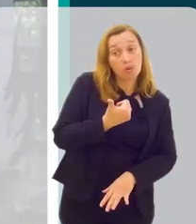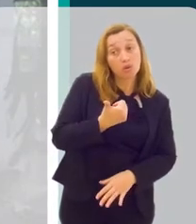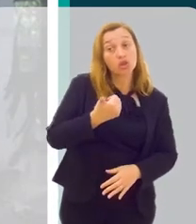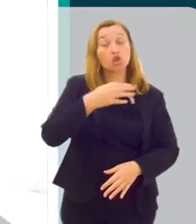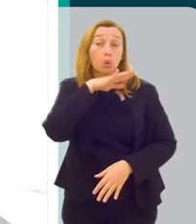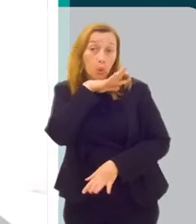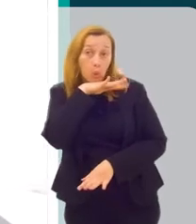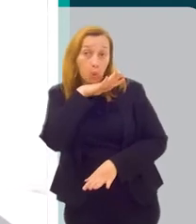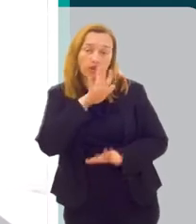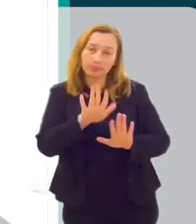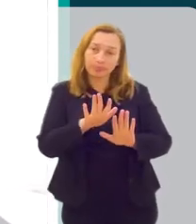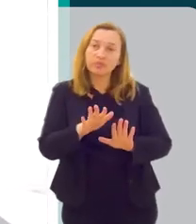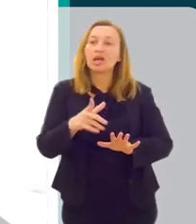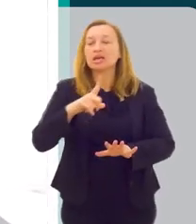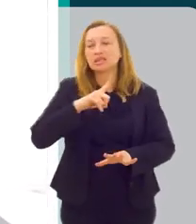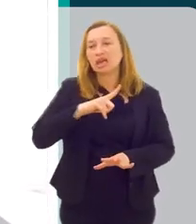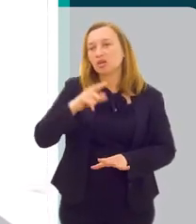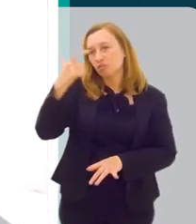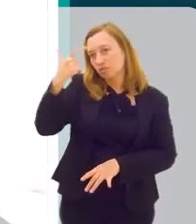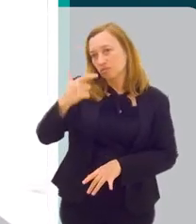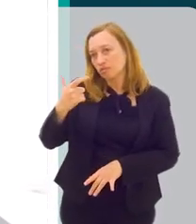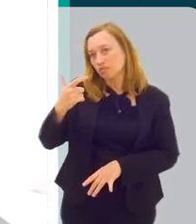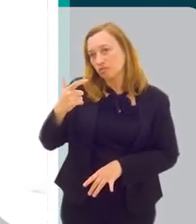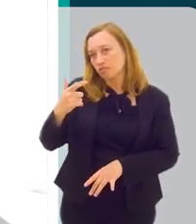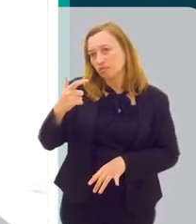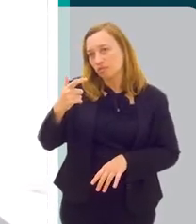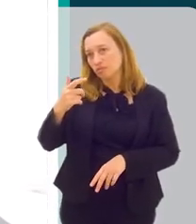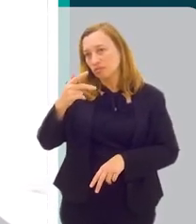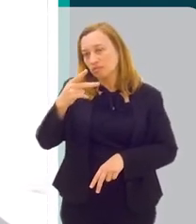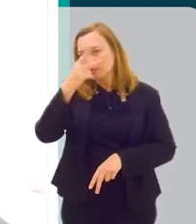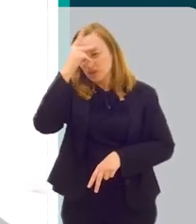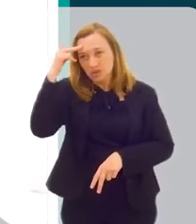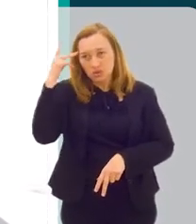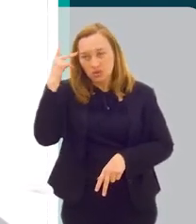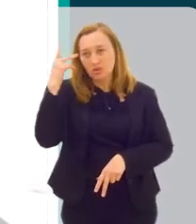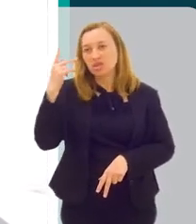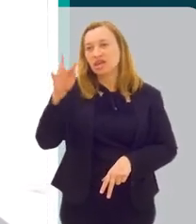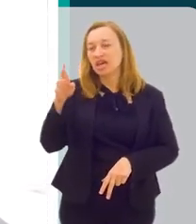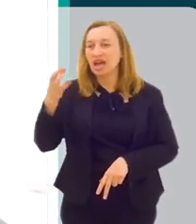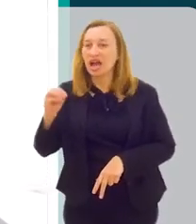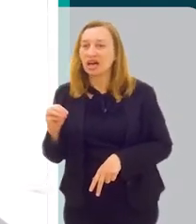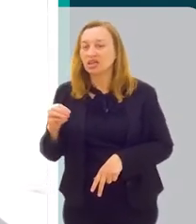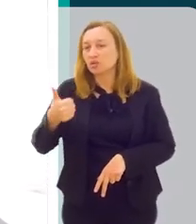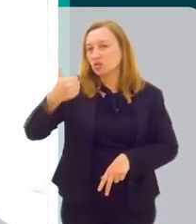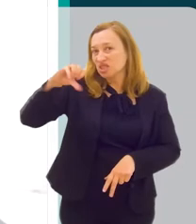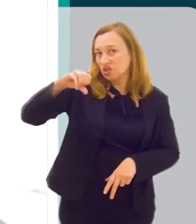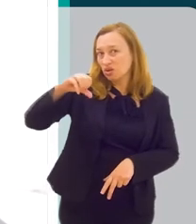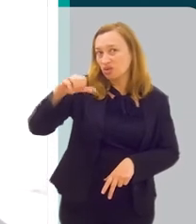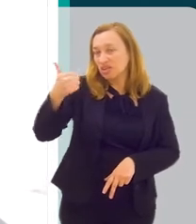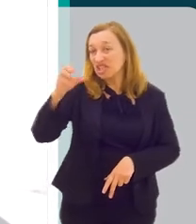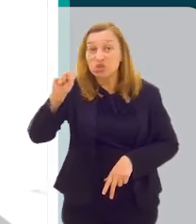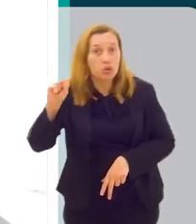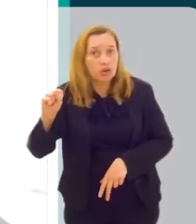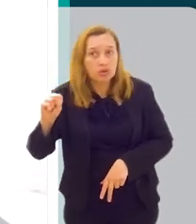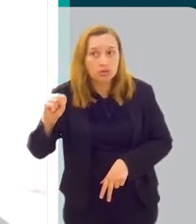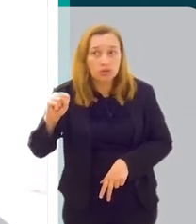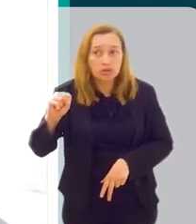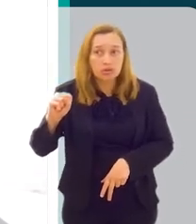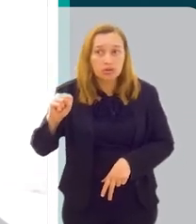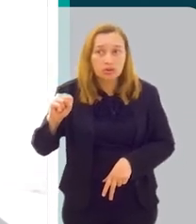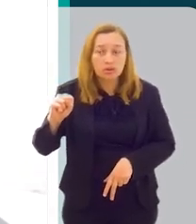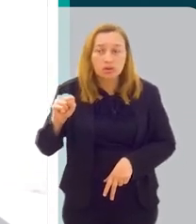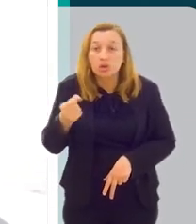contras, né? Eu tenho paciente, Ricardo, com 19 anos, 18